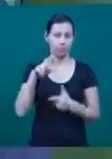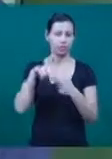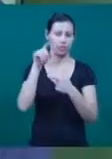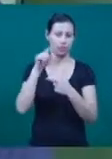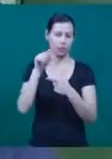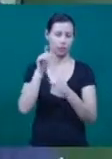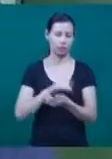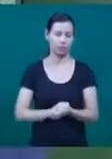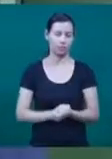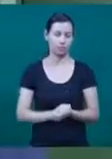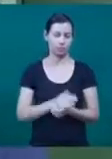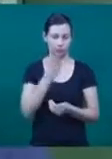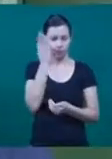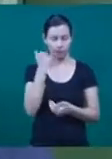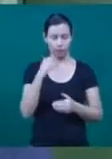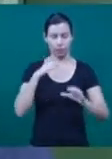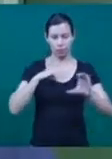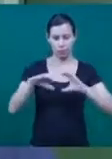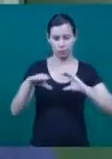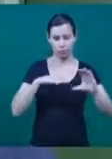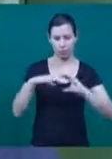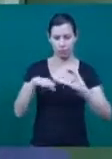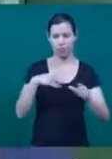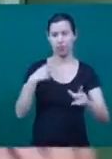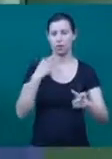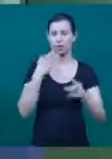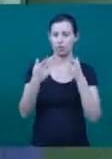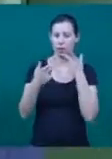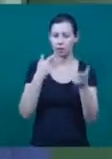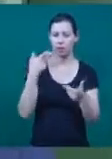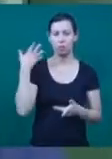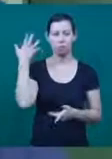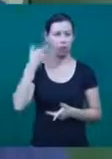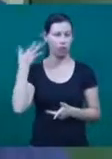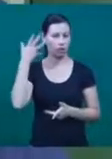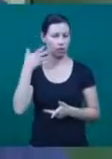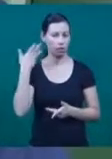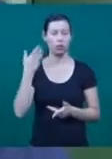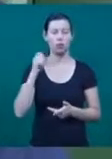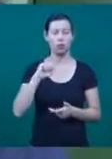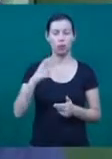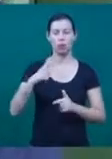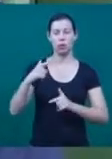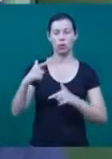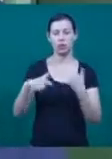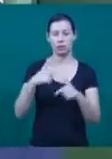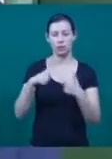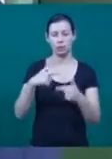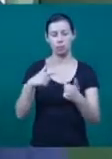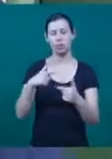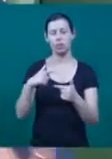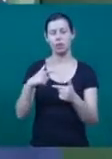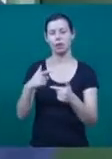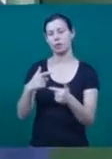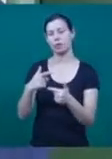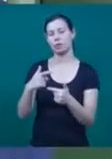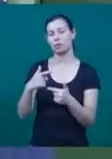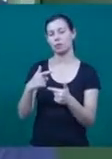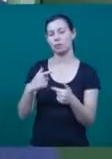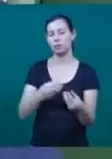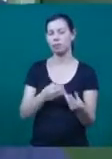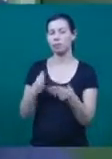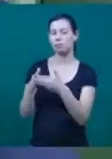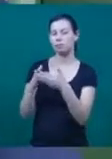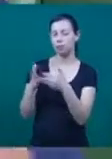forma geral, a gente saber comunicar, saber falar, até para uma apresentação de trabalho, uma entrevista de emprego, ou para quem vai tomar frente de uma